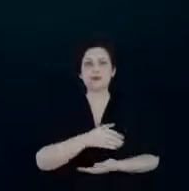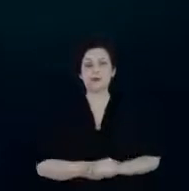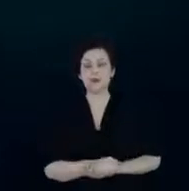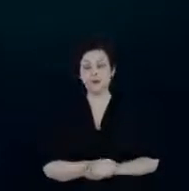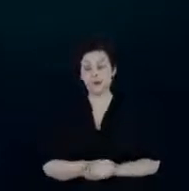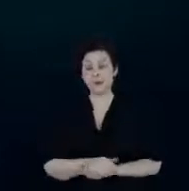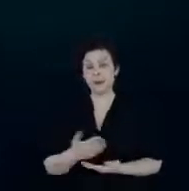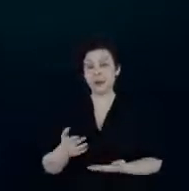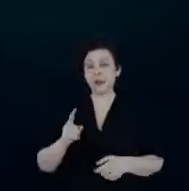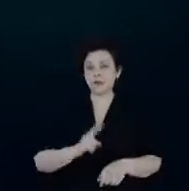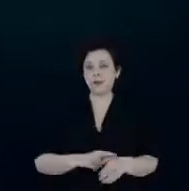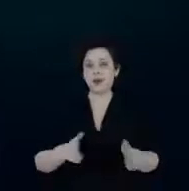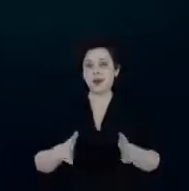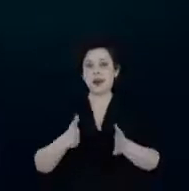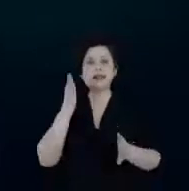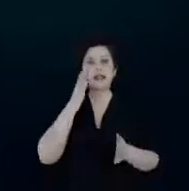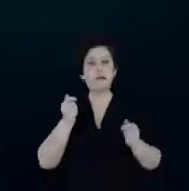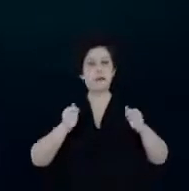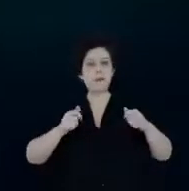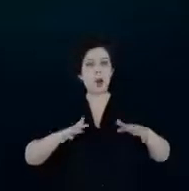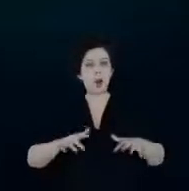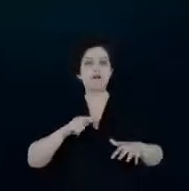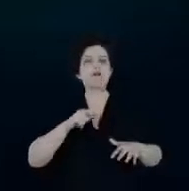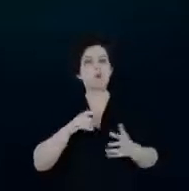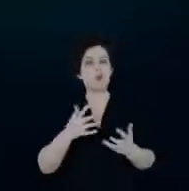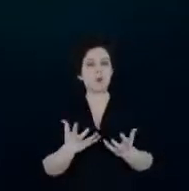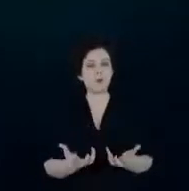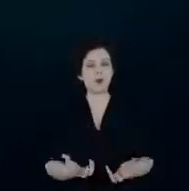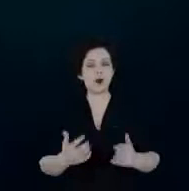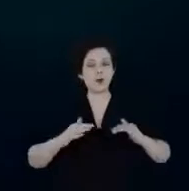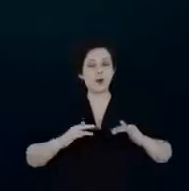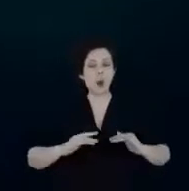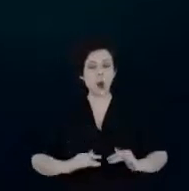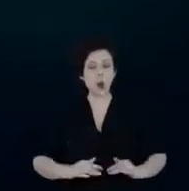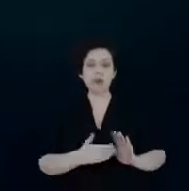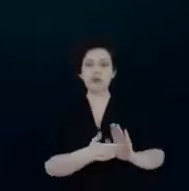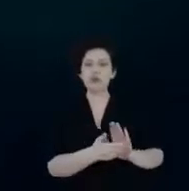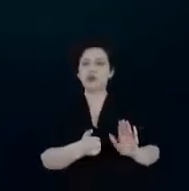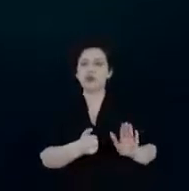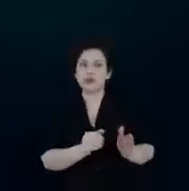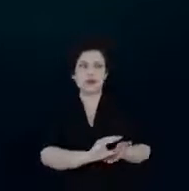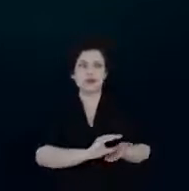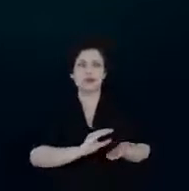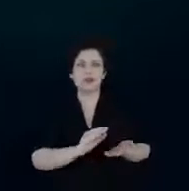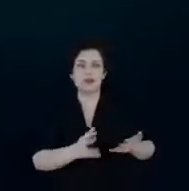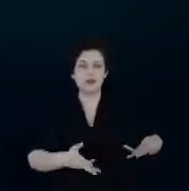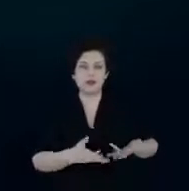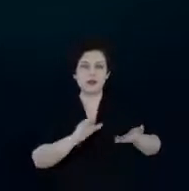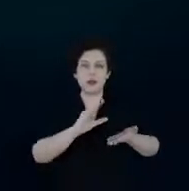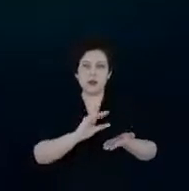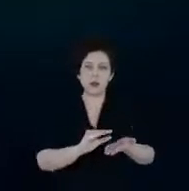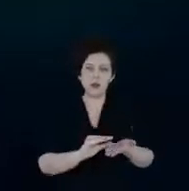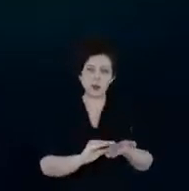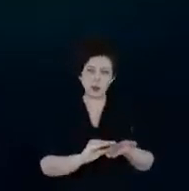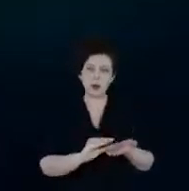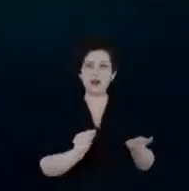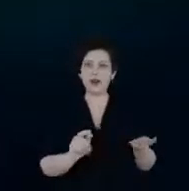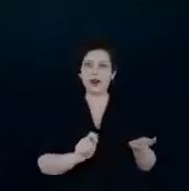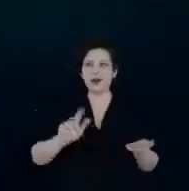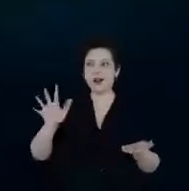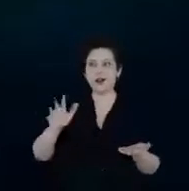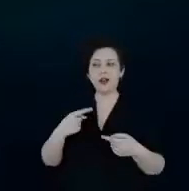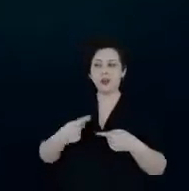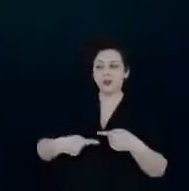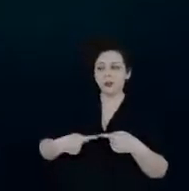onde a gente já sabia que vinha uma crise energética no Brasil então a gente tira recursos caros à eficiência energética